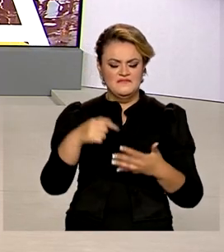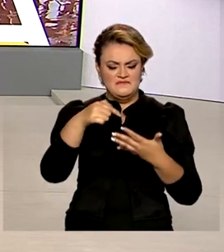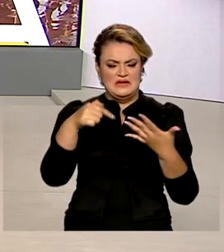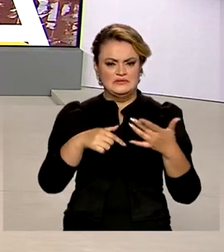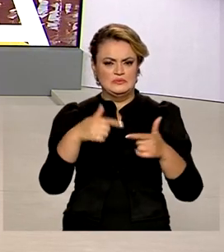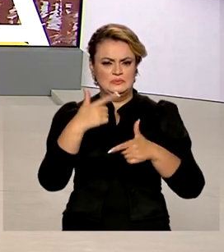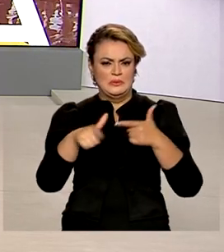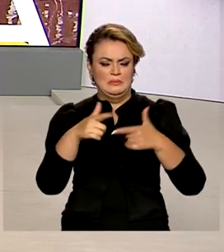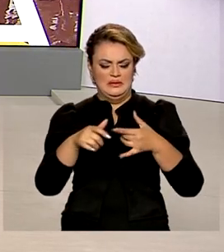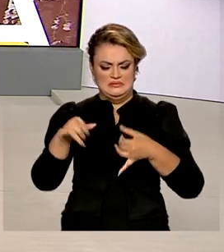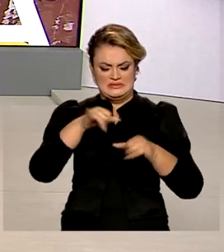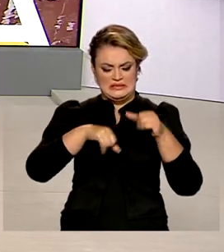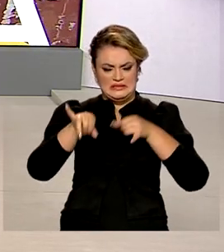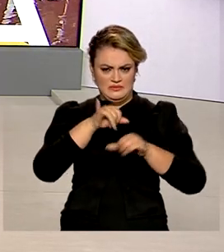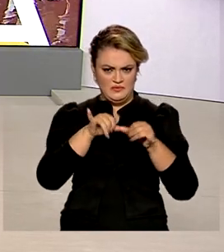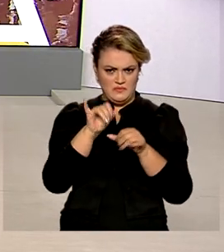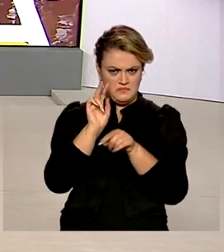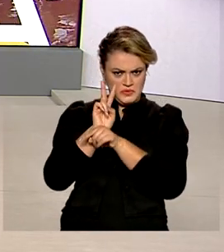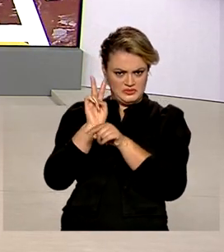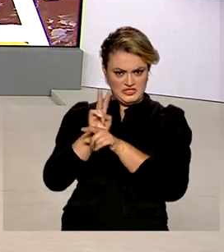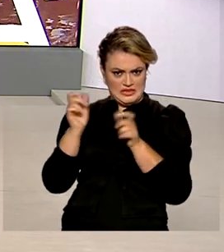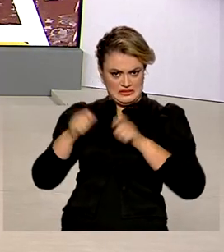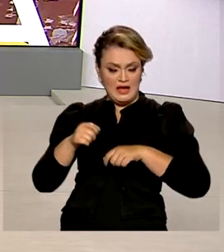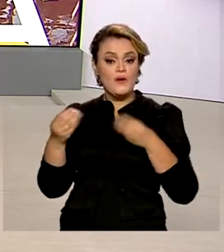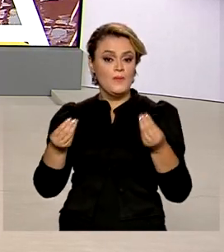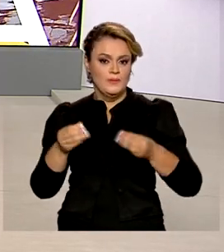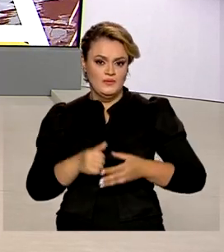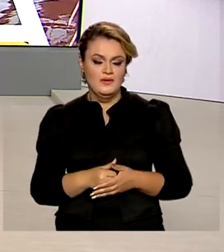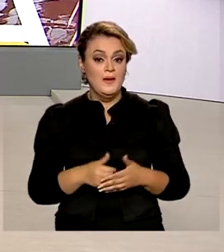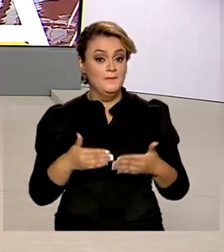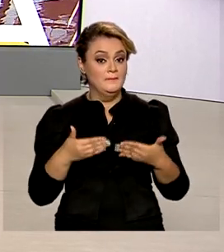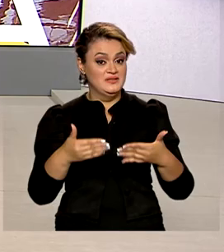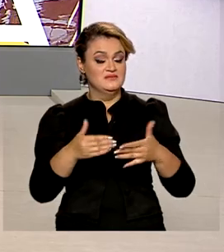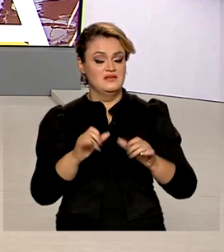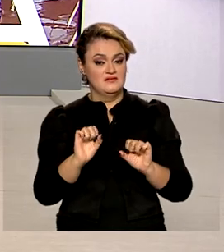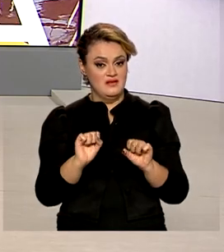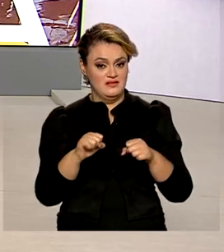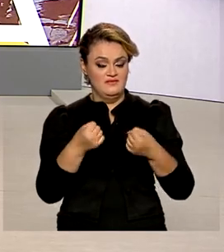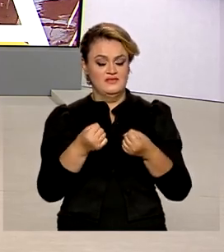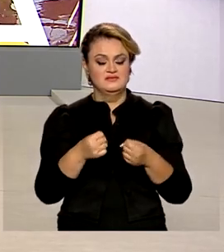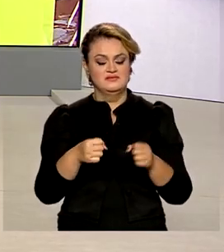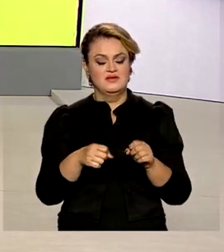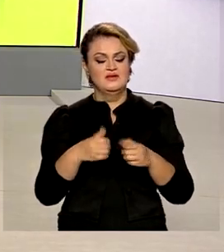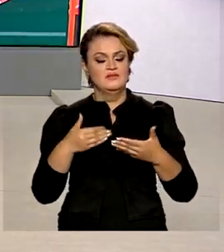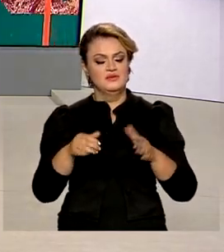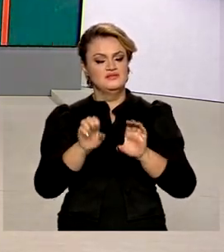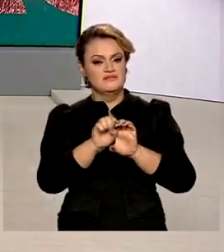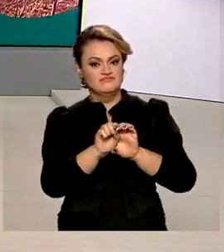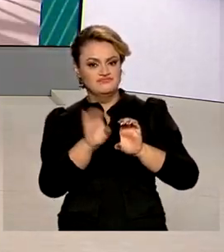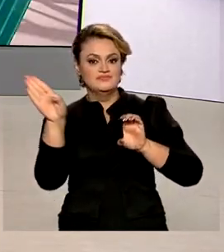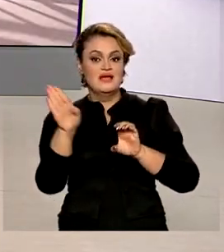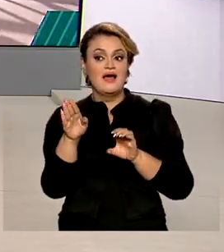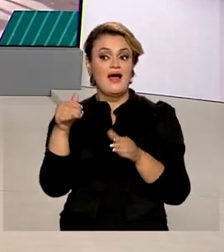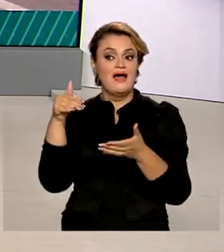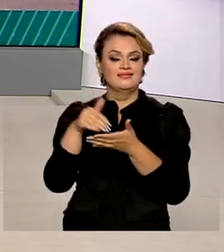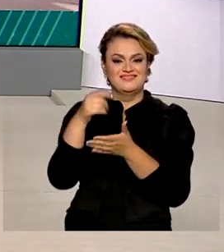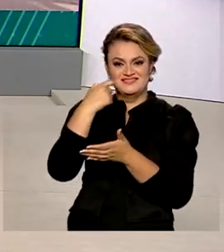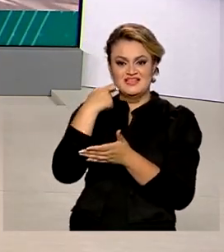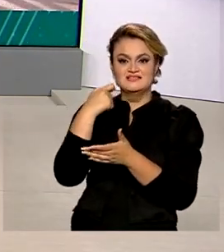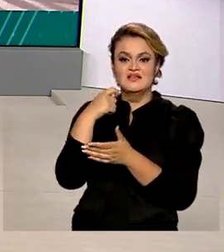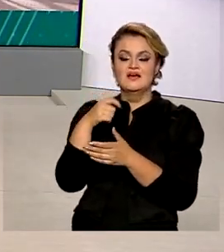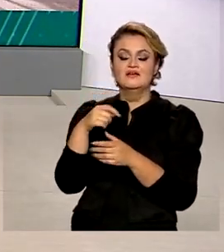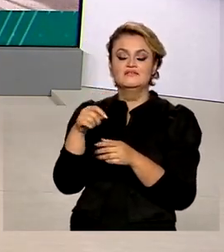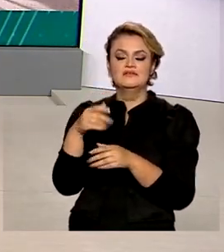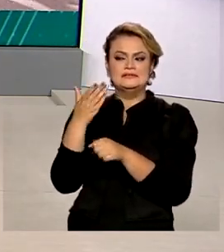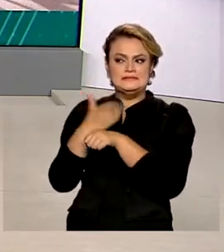ataque com armas químicas? Os Ministérios da Defesa e da Ciência e Tecnologia realizam até sexta-feira um